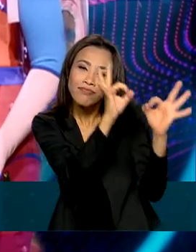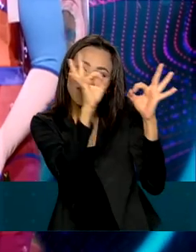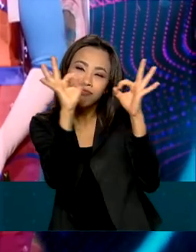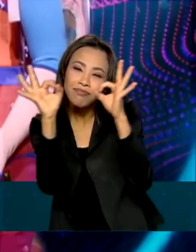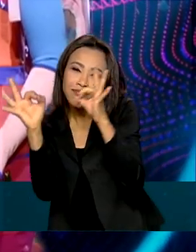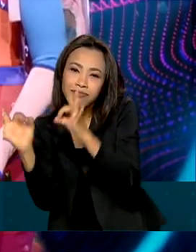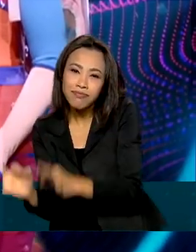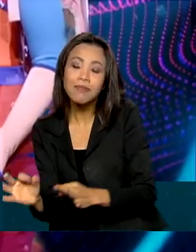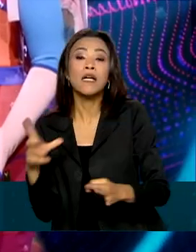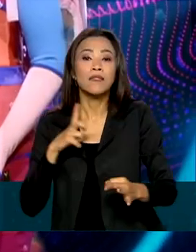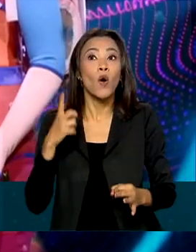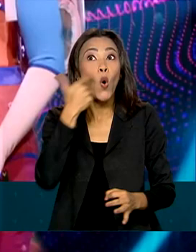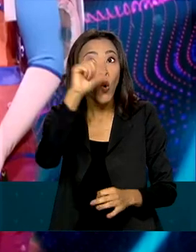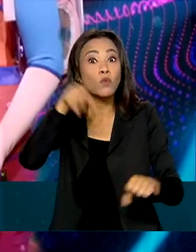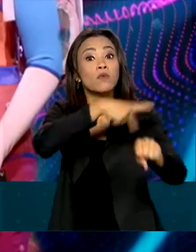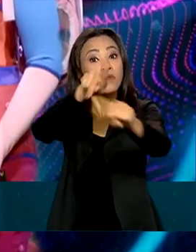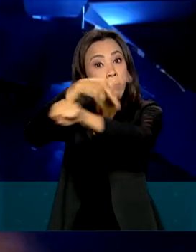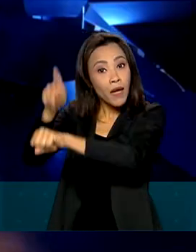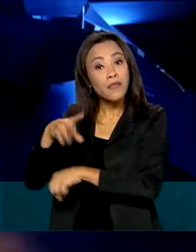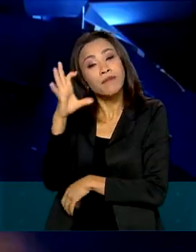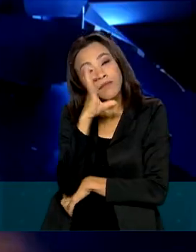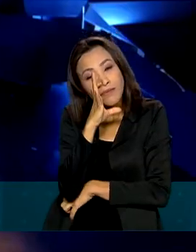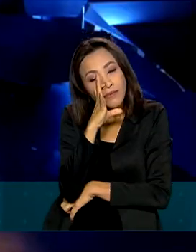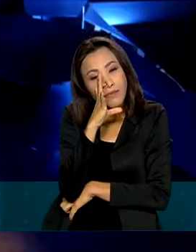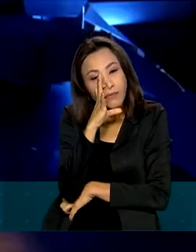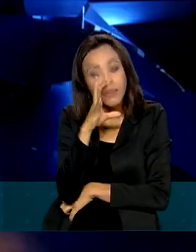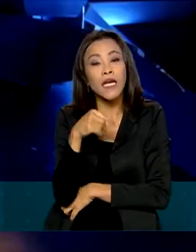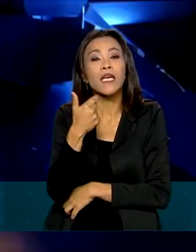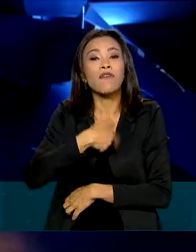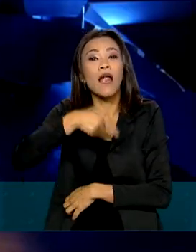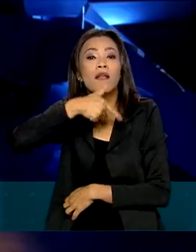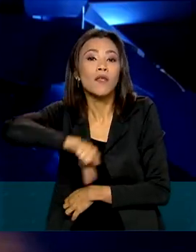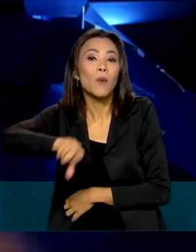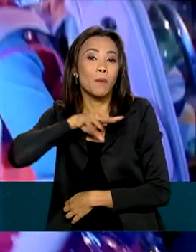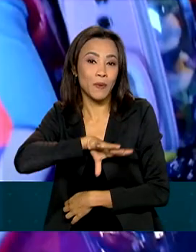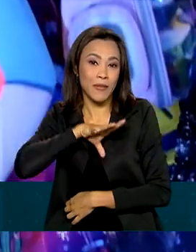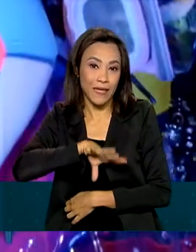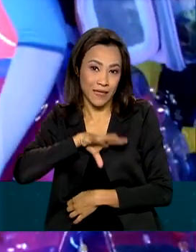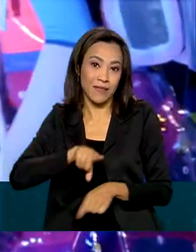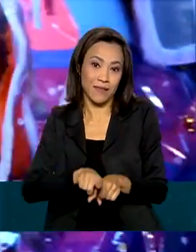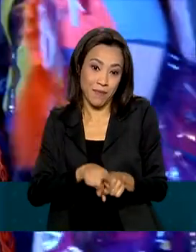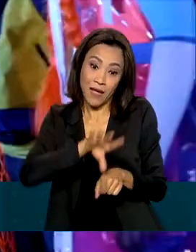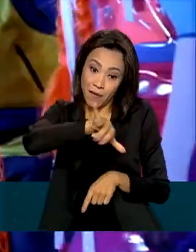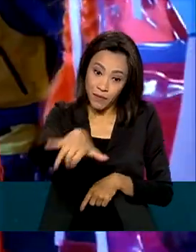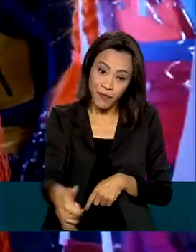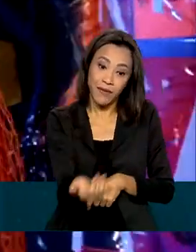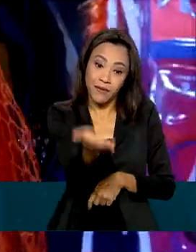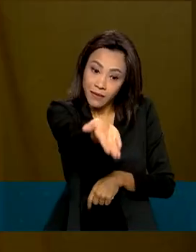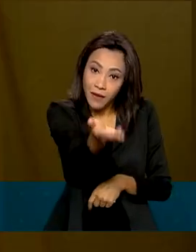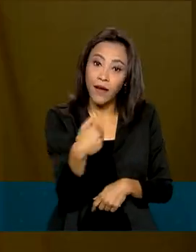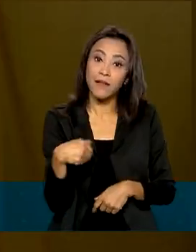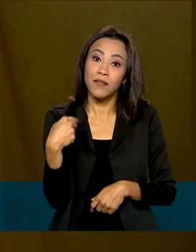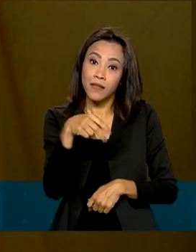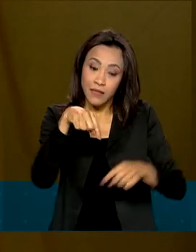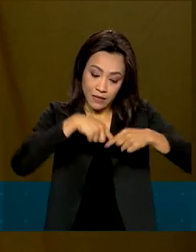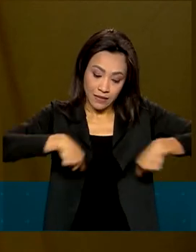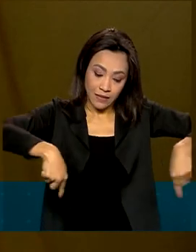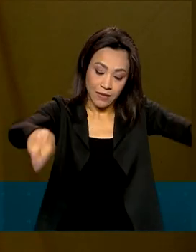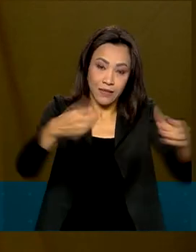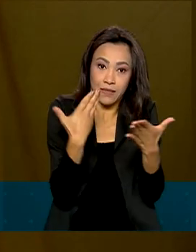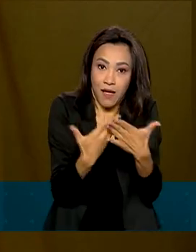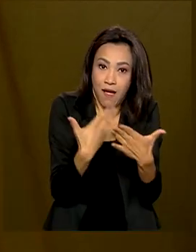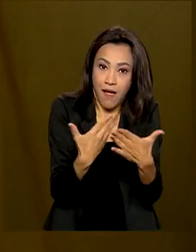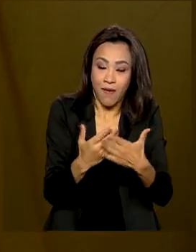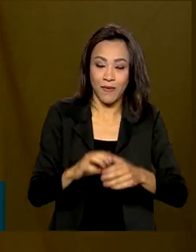seja vista por outros países de língua portuguesa e seja aproveitada também em salas de aula. Invasores, através